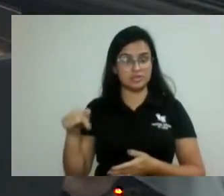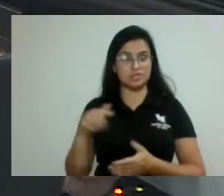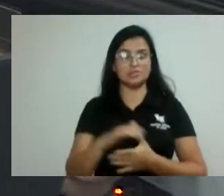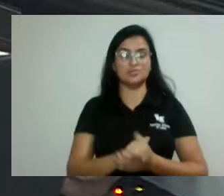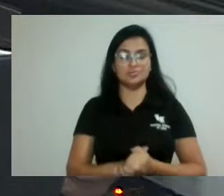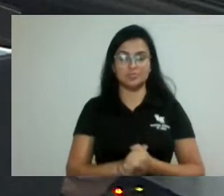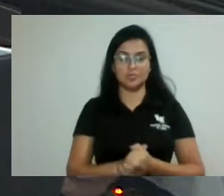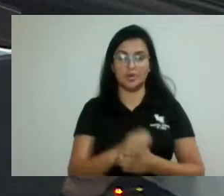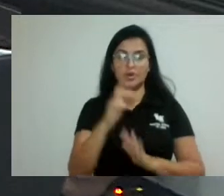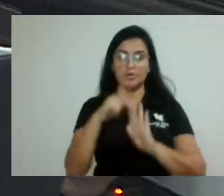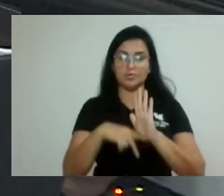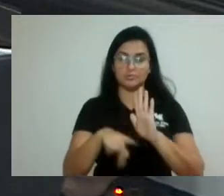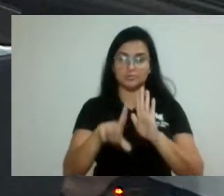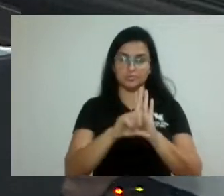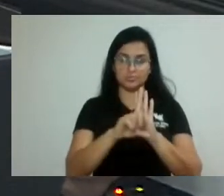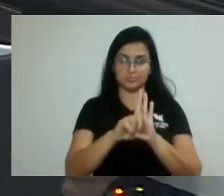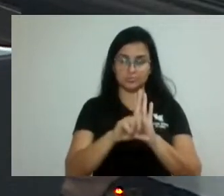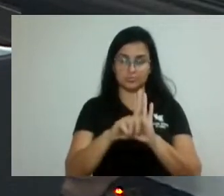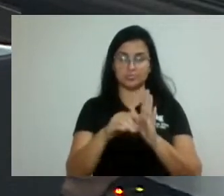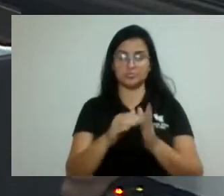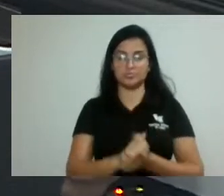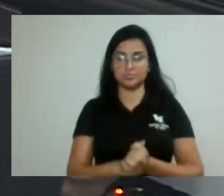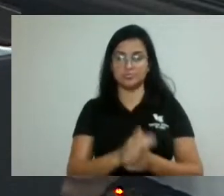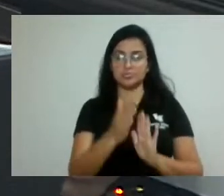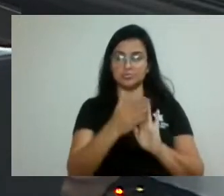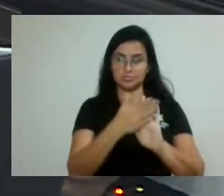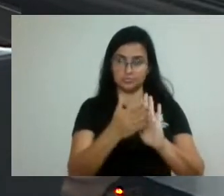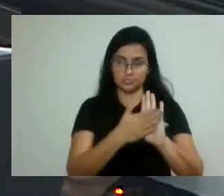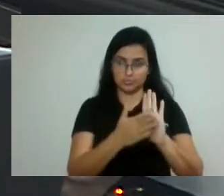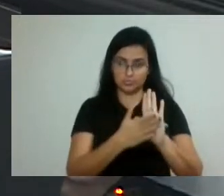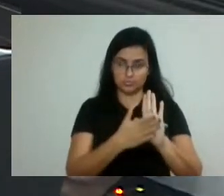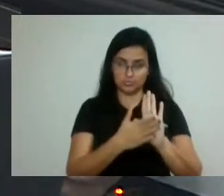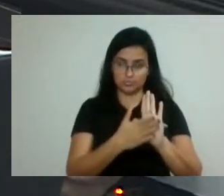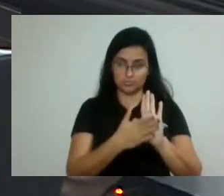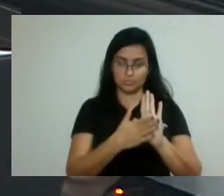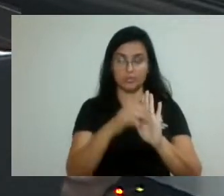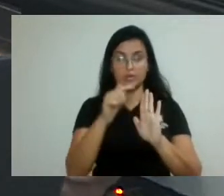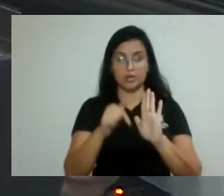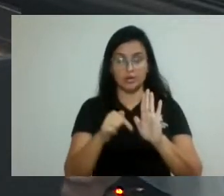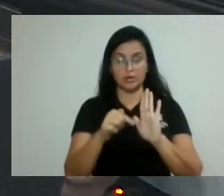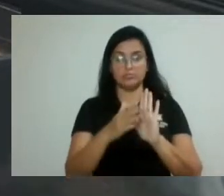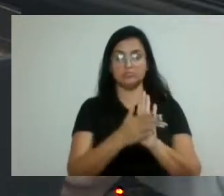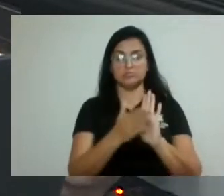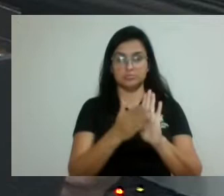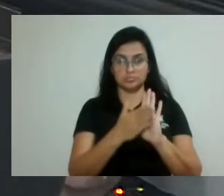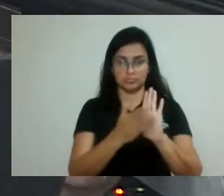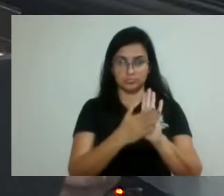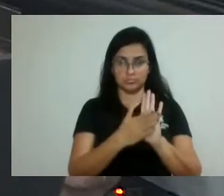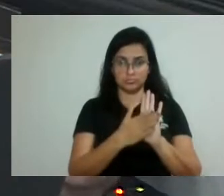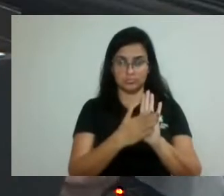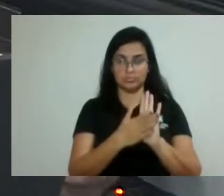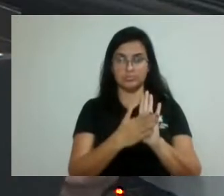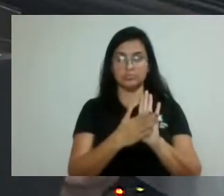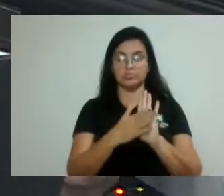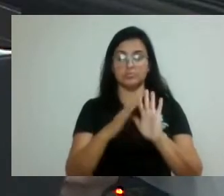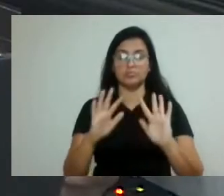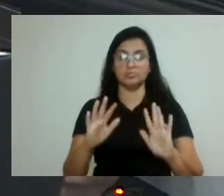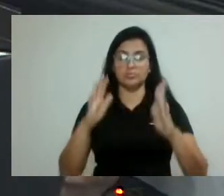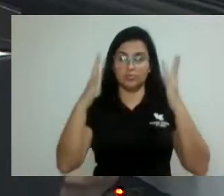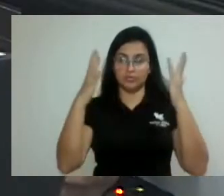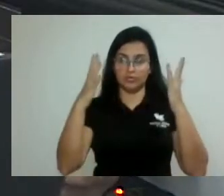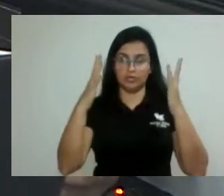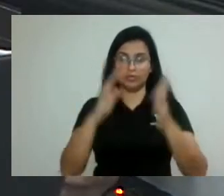de lei que estabelece condições e requisitos para a celebração de transação